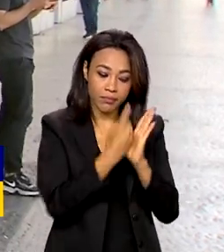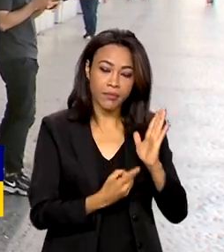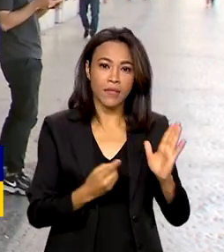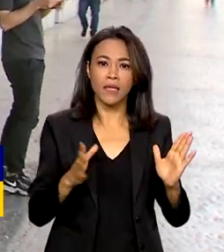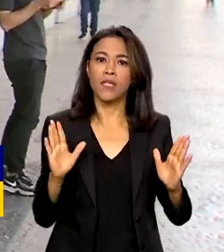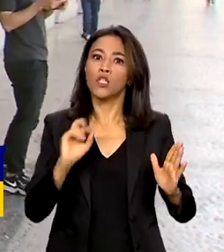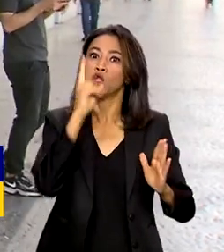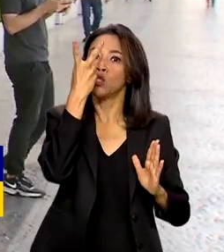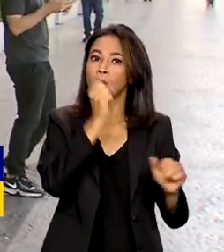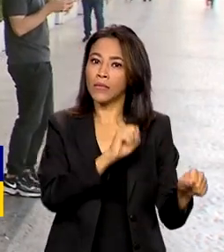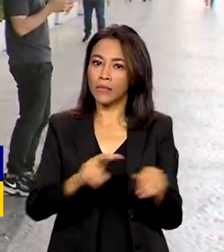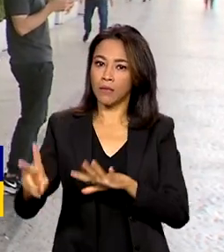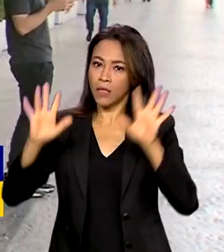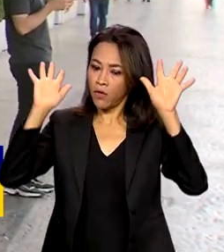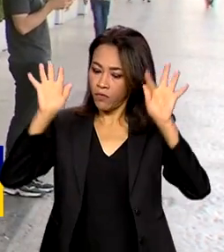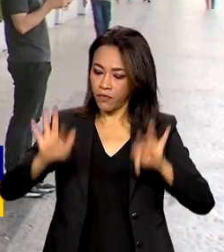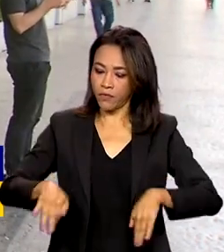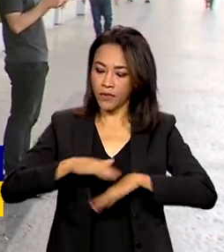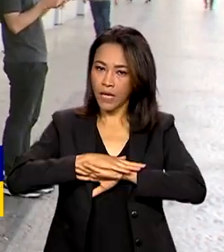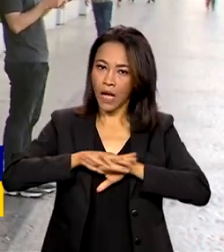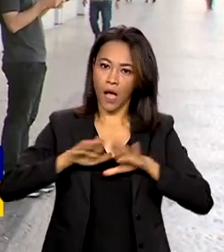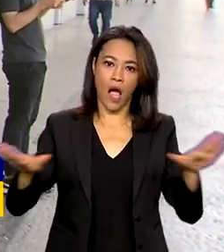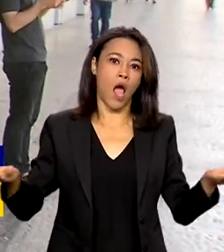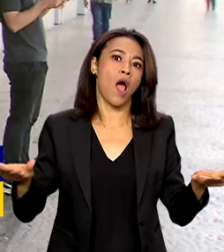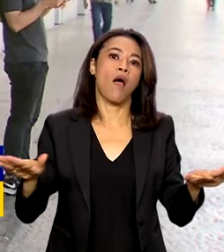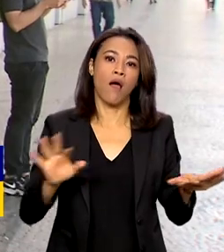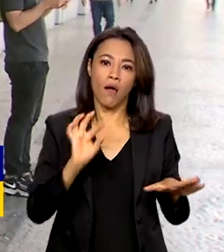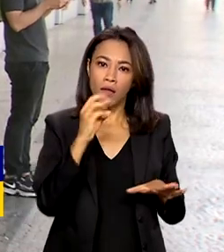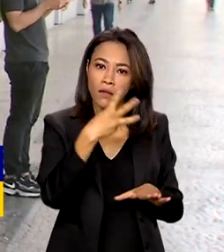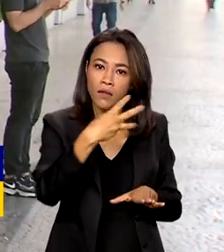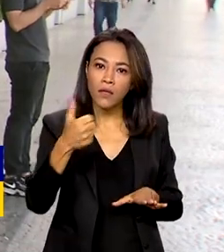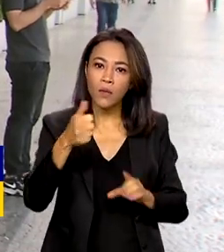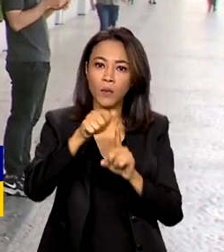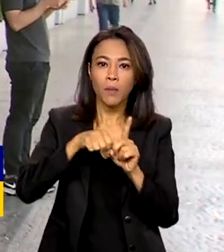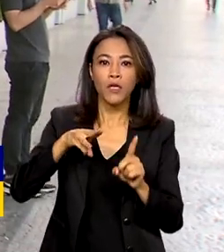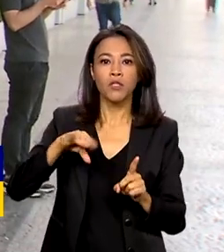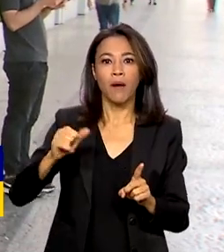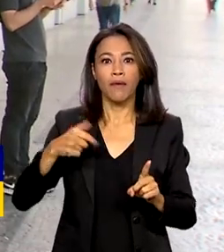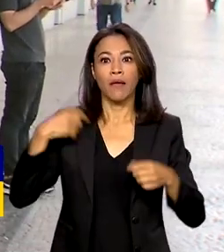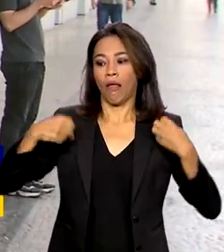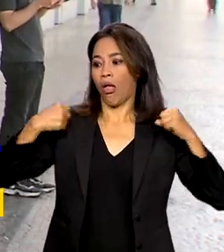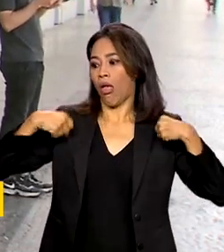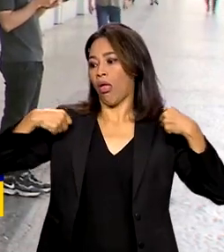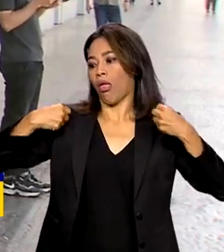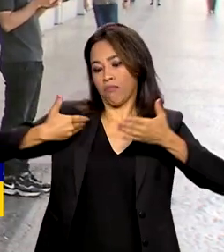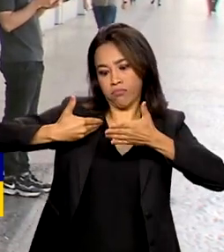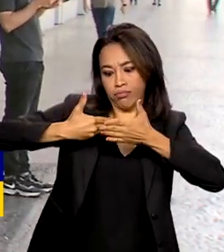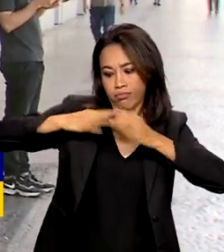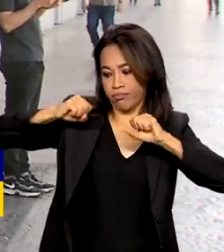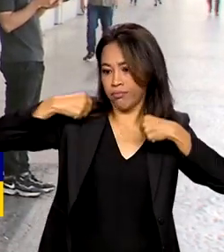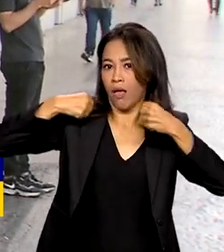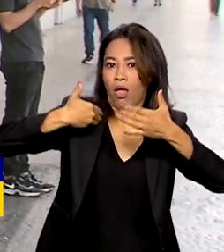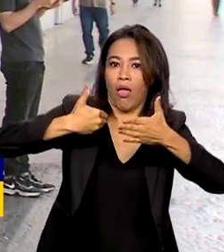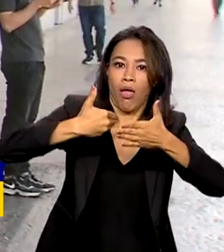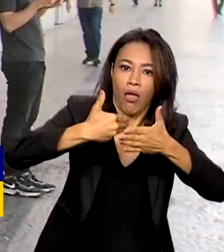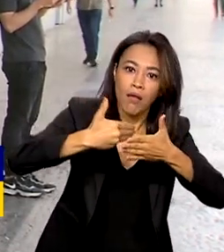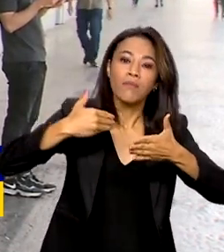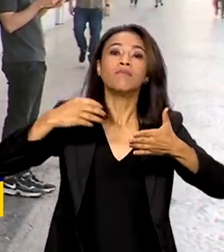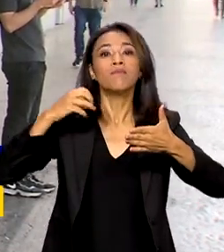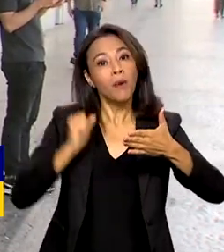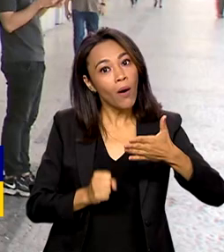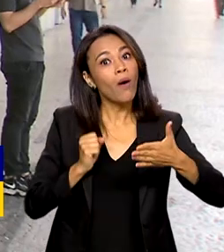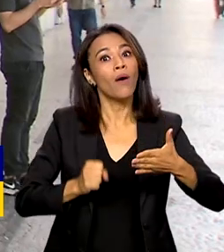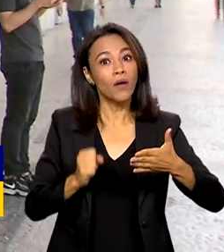daqui a duas semanas, em 31 de maio. E mesmo para quem deixar para a última hora, poderá ter prioridade na hora de